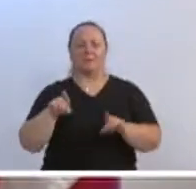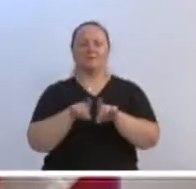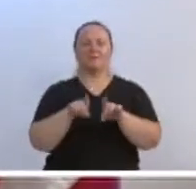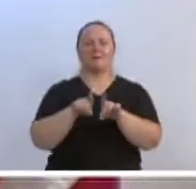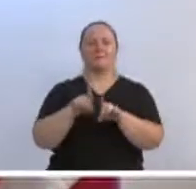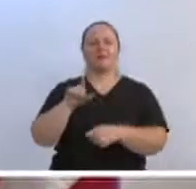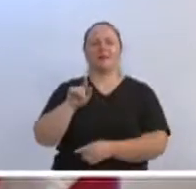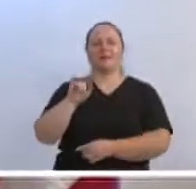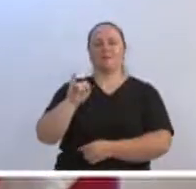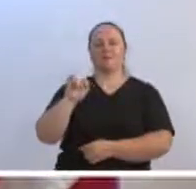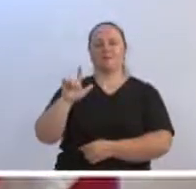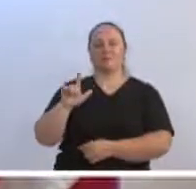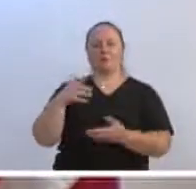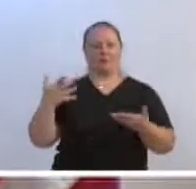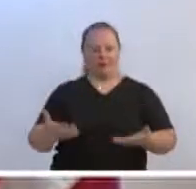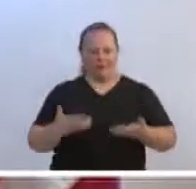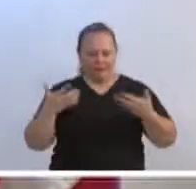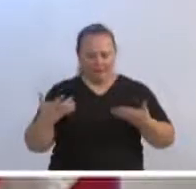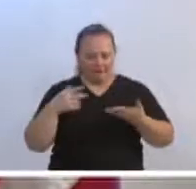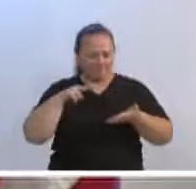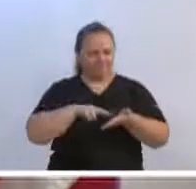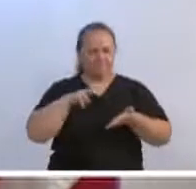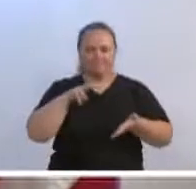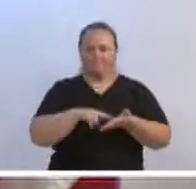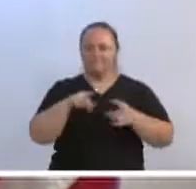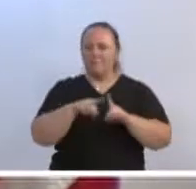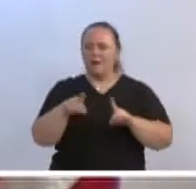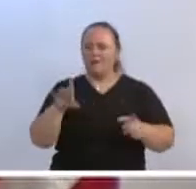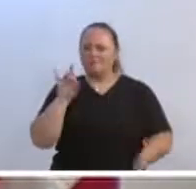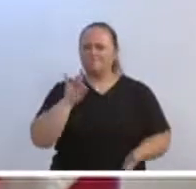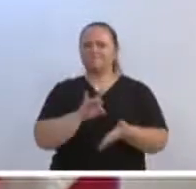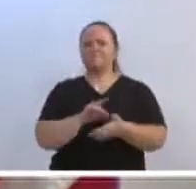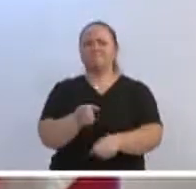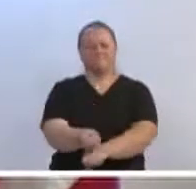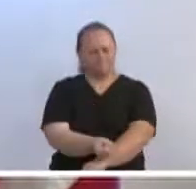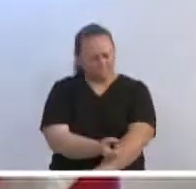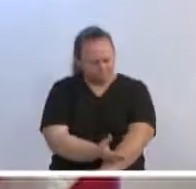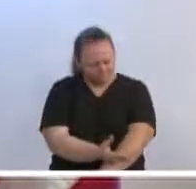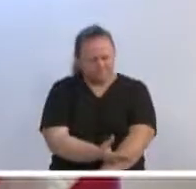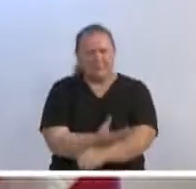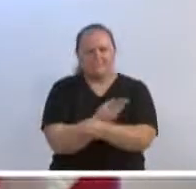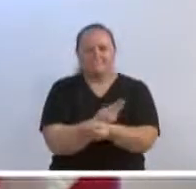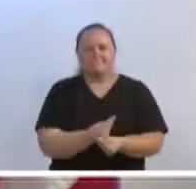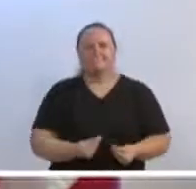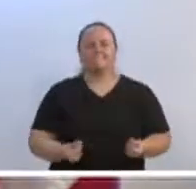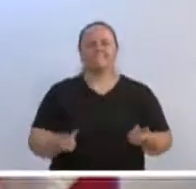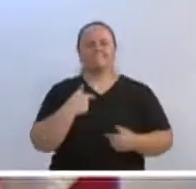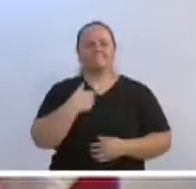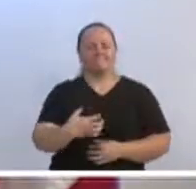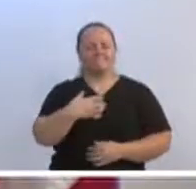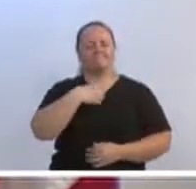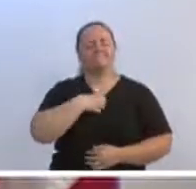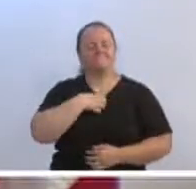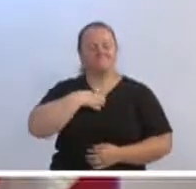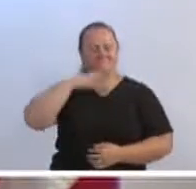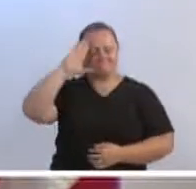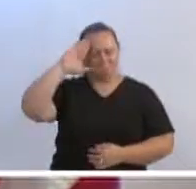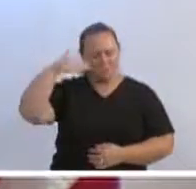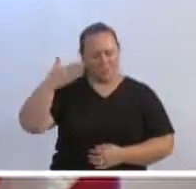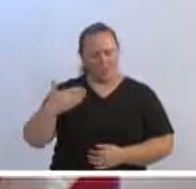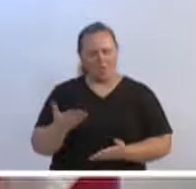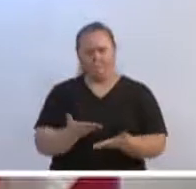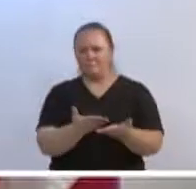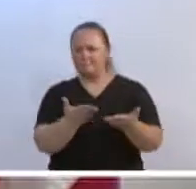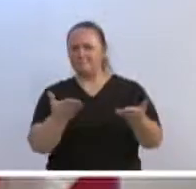Mas mais do que motivado, empolgado, fico sensibilizado. De fato, é uma honra ter o trabalho de vocês, ter o teu